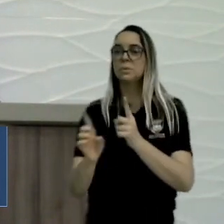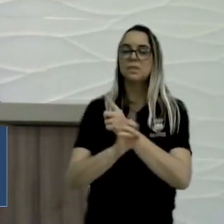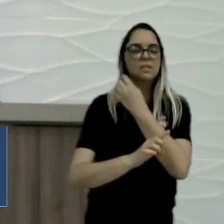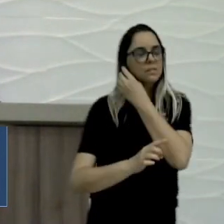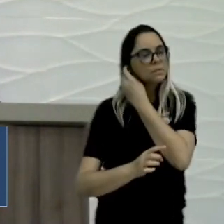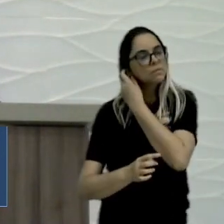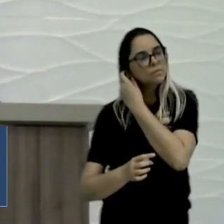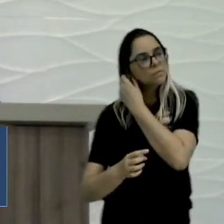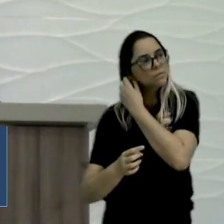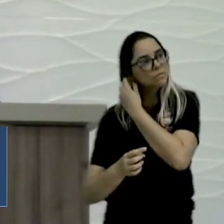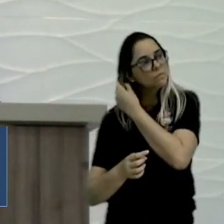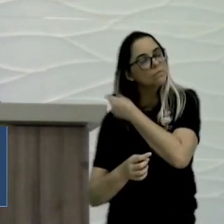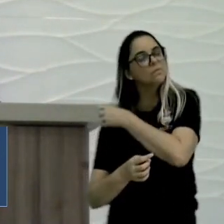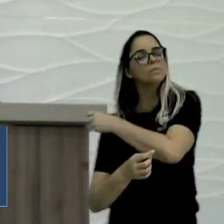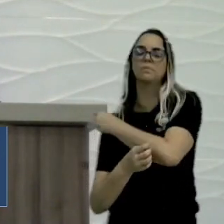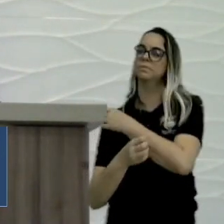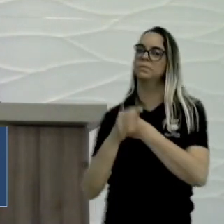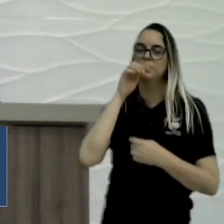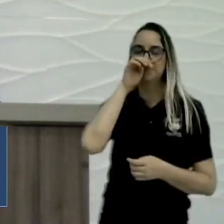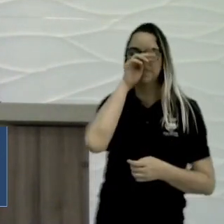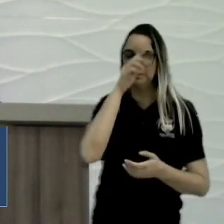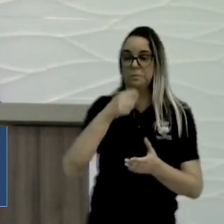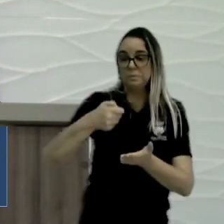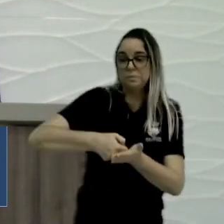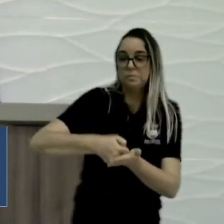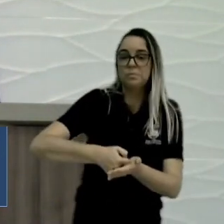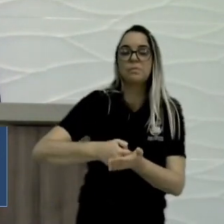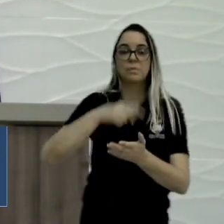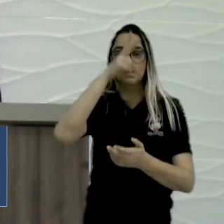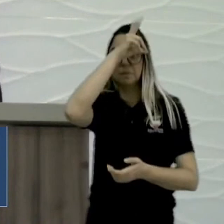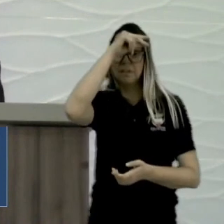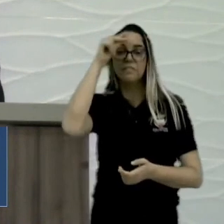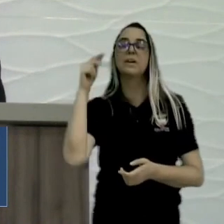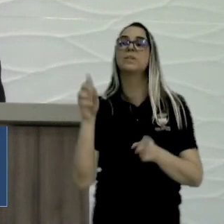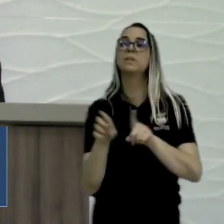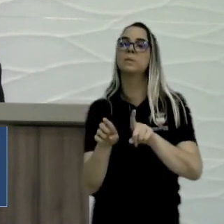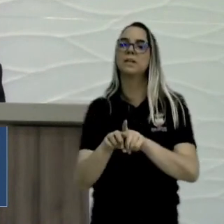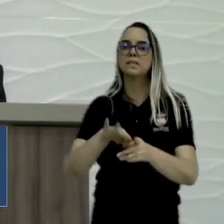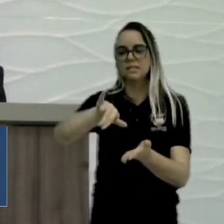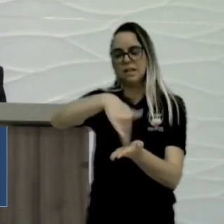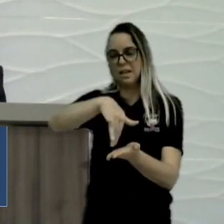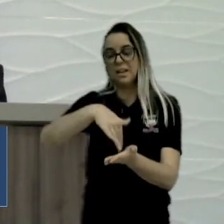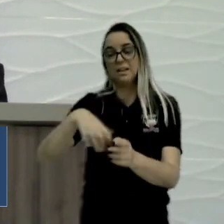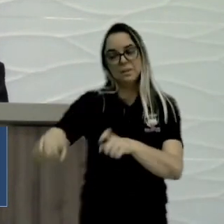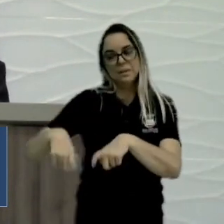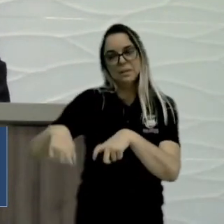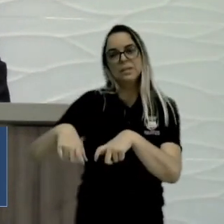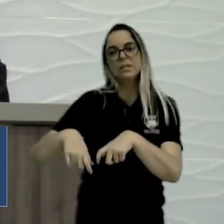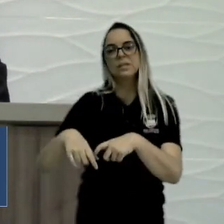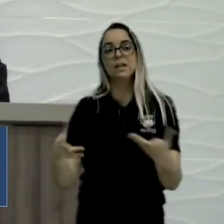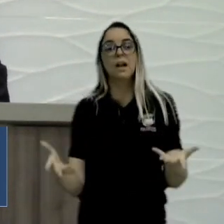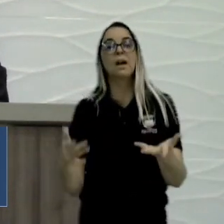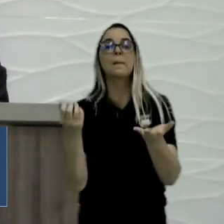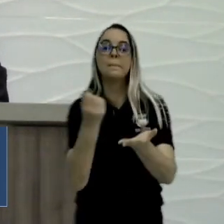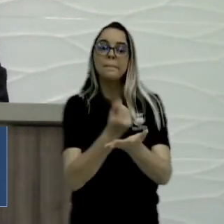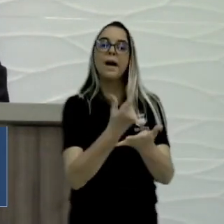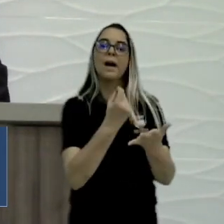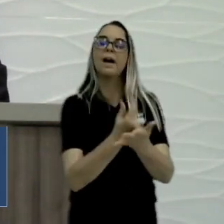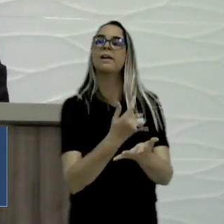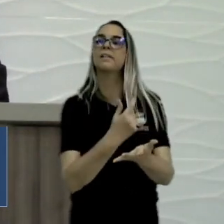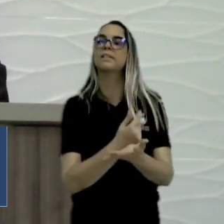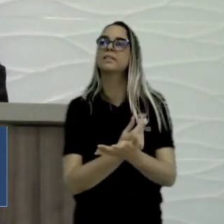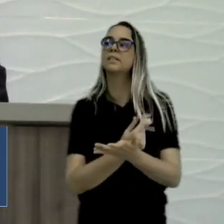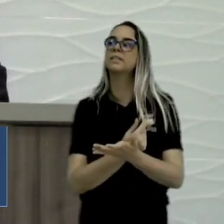cobrem do seu prefeito, cobrem do secretário de Agricultura, que pague os pipeiros